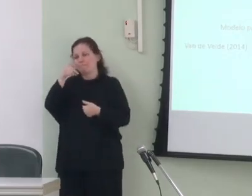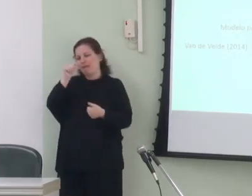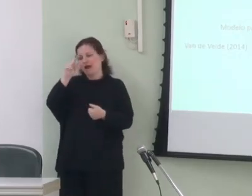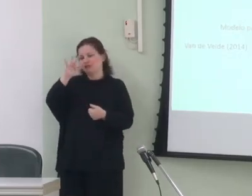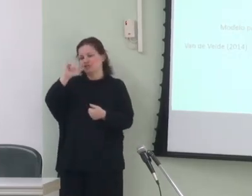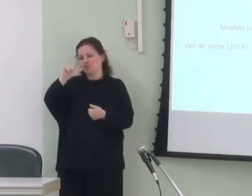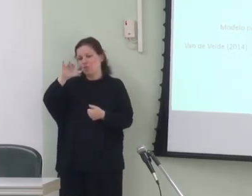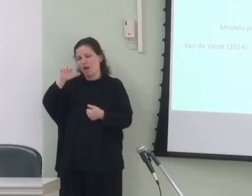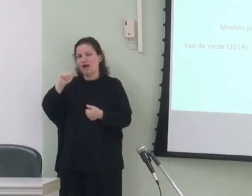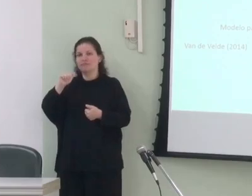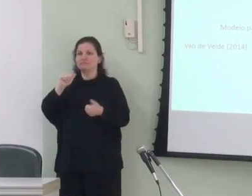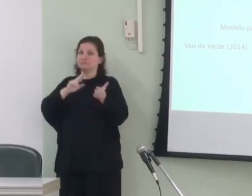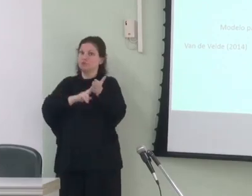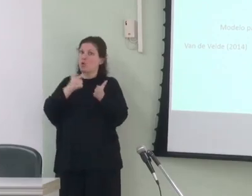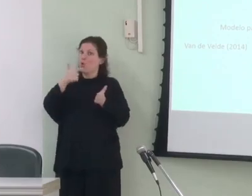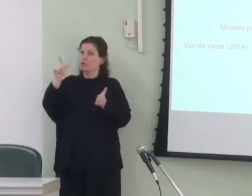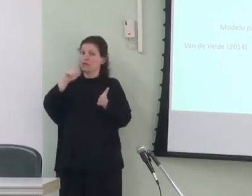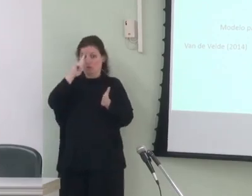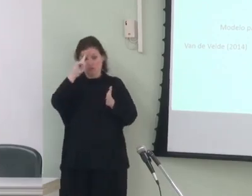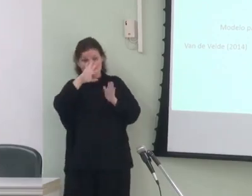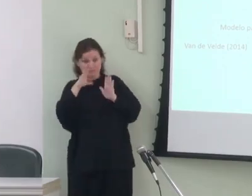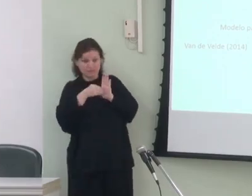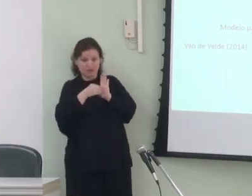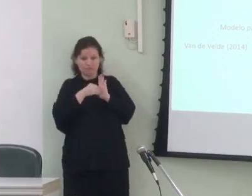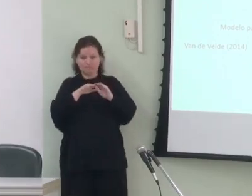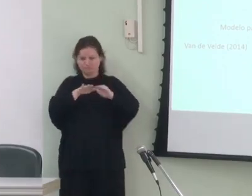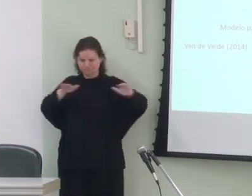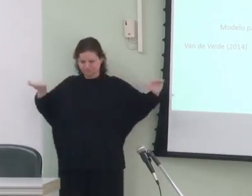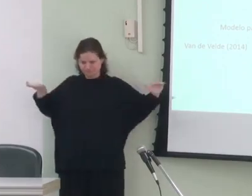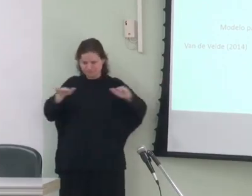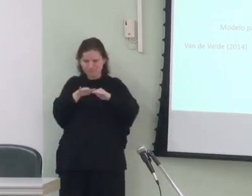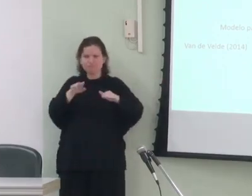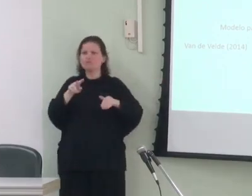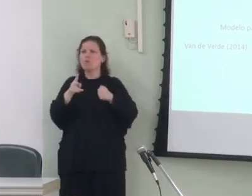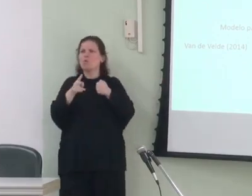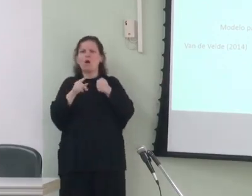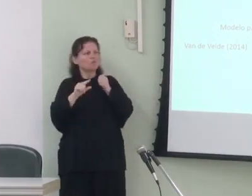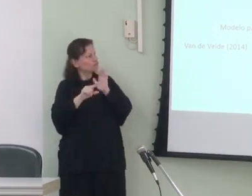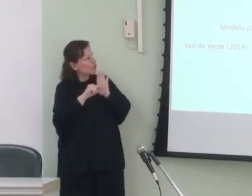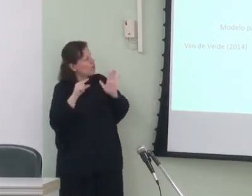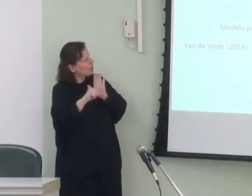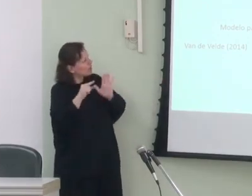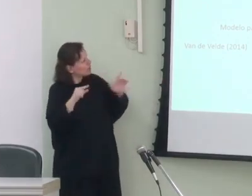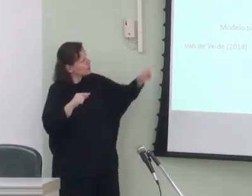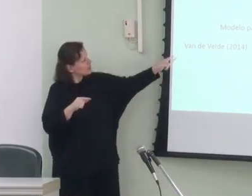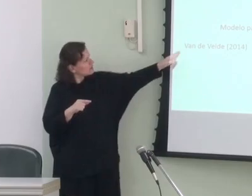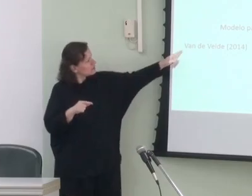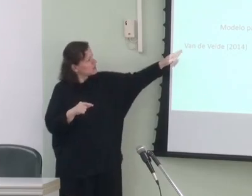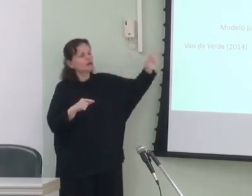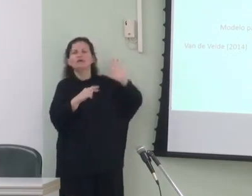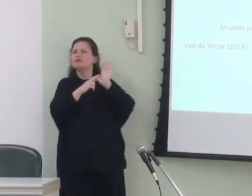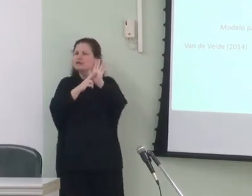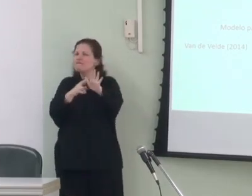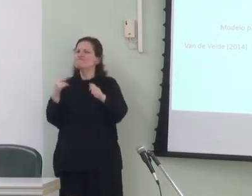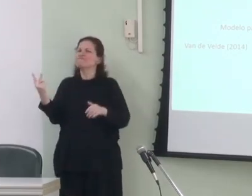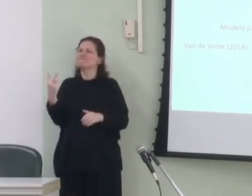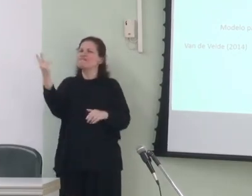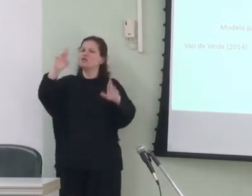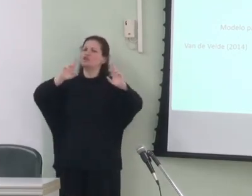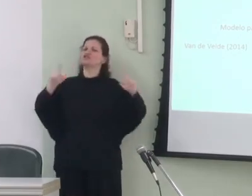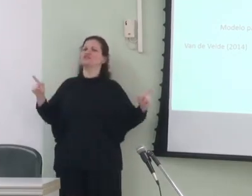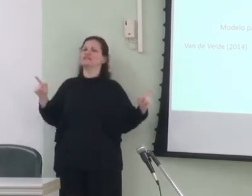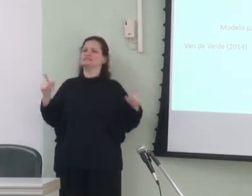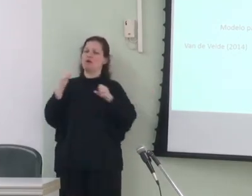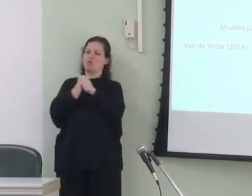assumindo outra concepção de elos horizontais Vandevelde propõe um modelo que procura representar valores diferenciais de